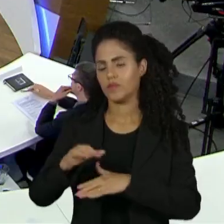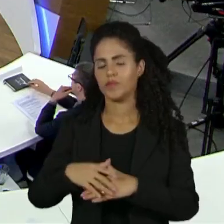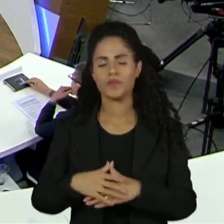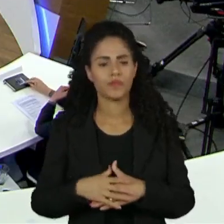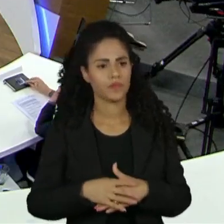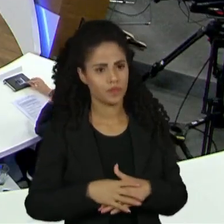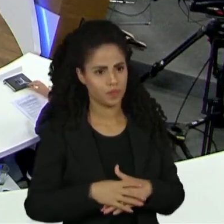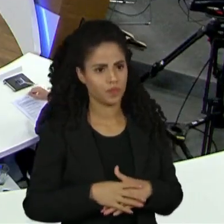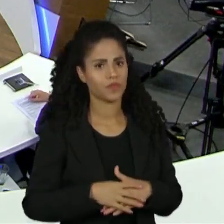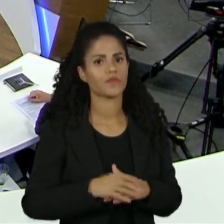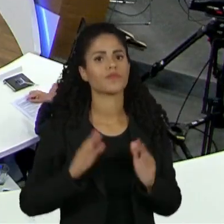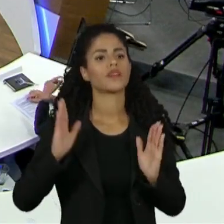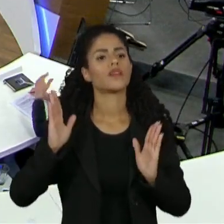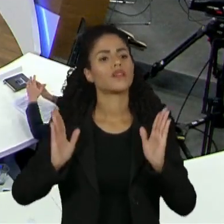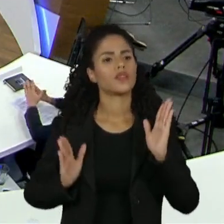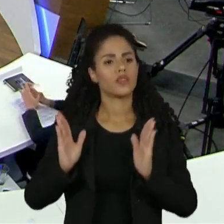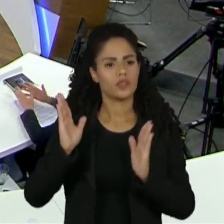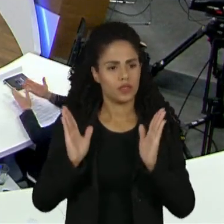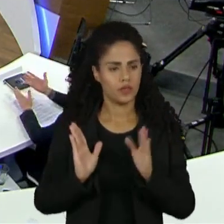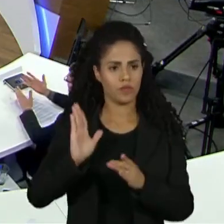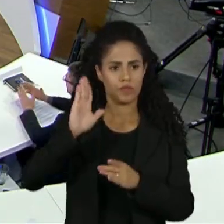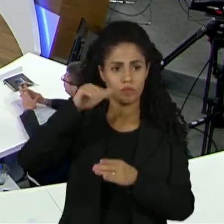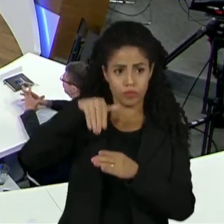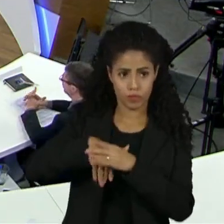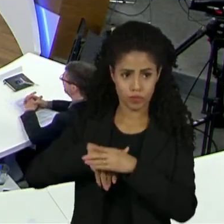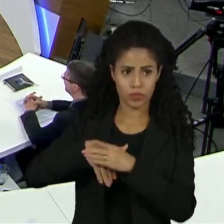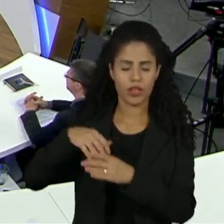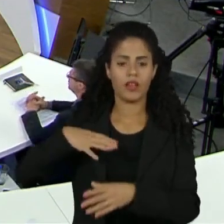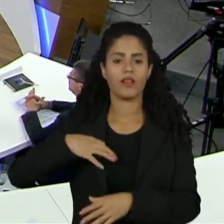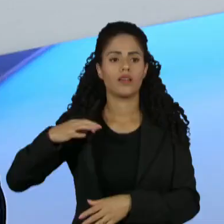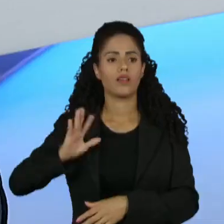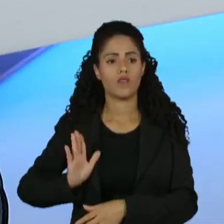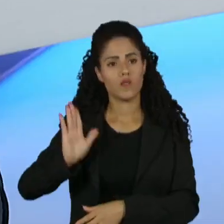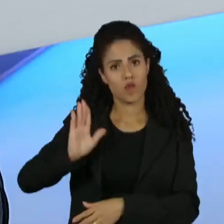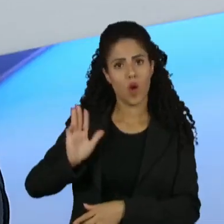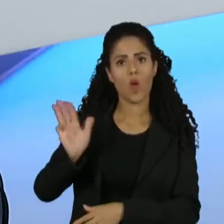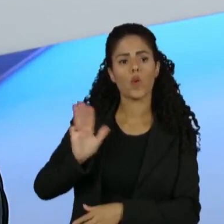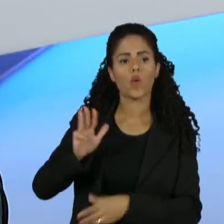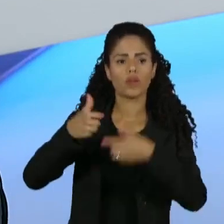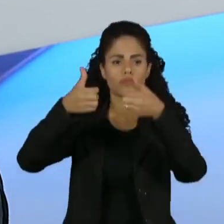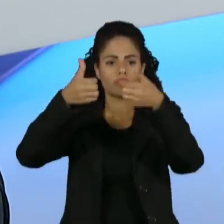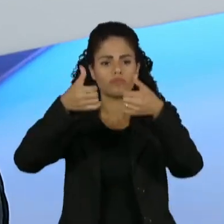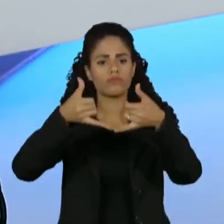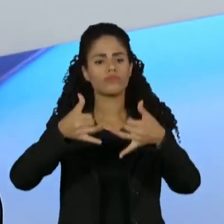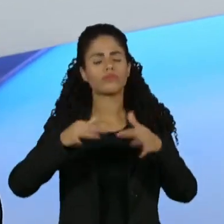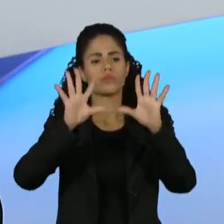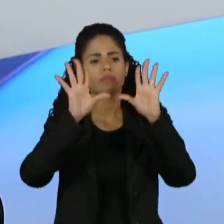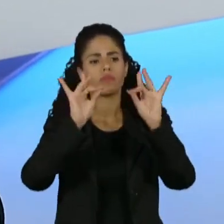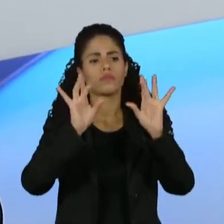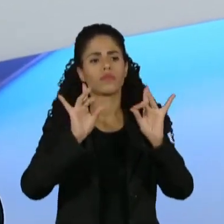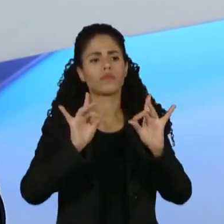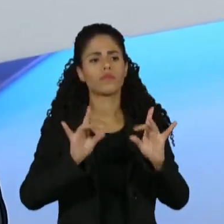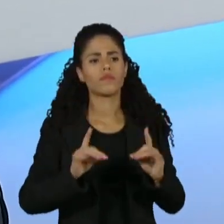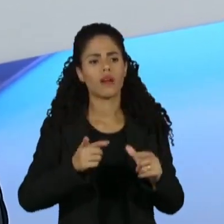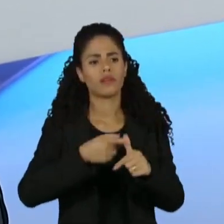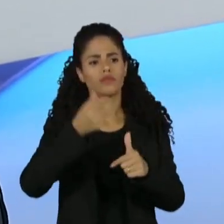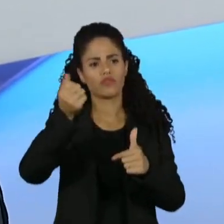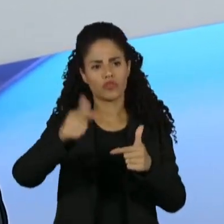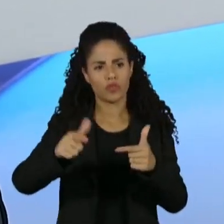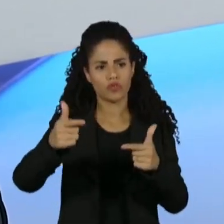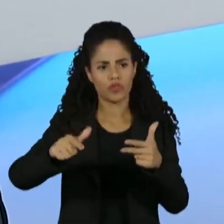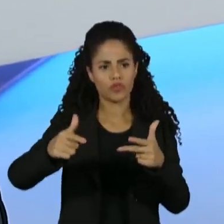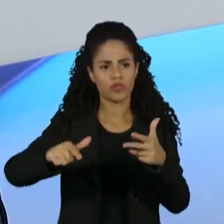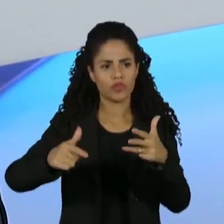Durante a campanha eleitoral, o então candidato Lula repetiu, detalhou, justificou várias vezes que não seria